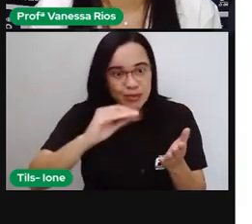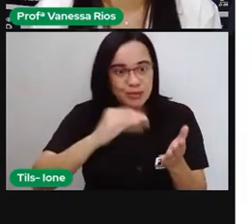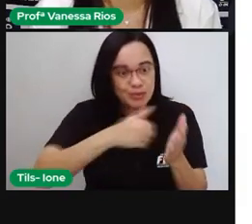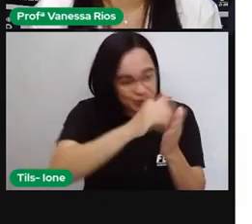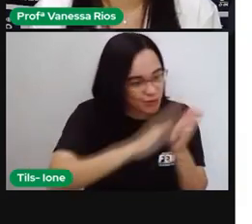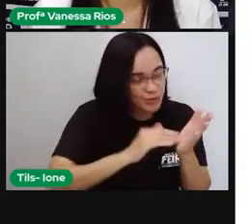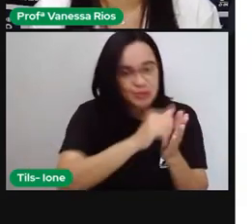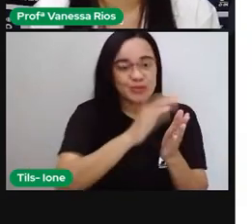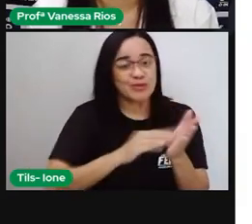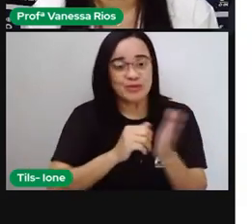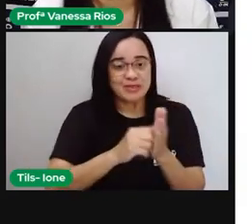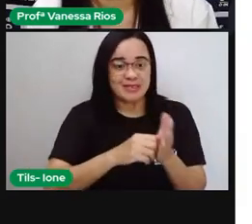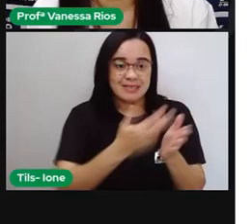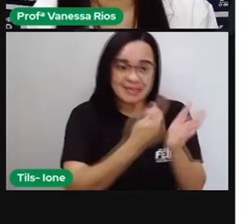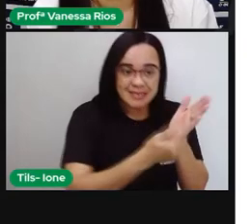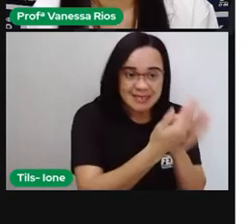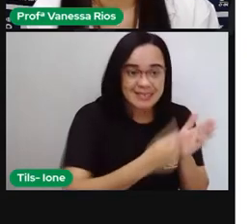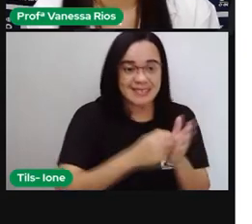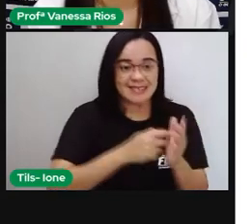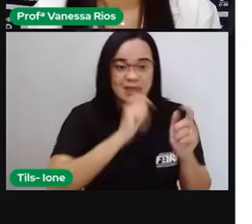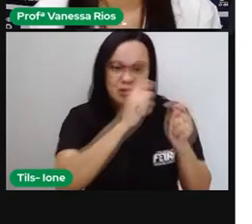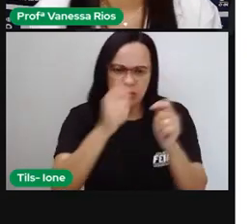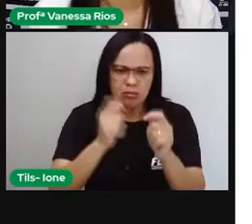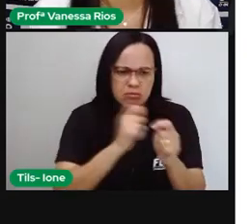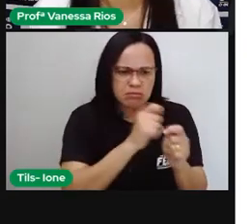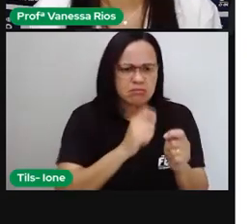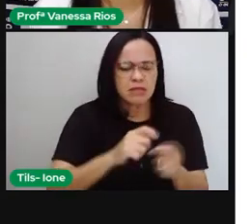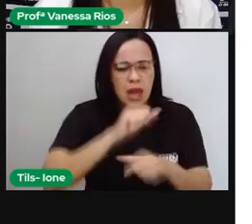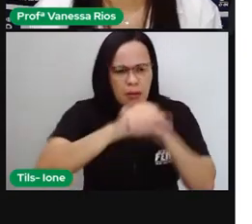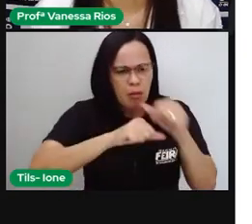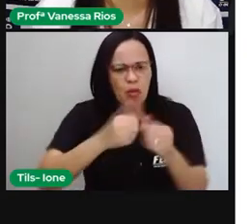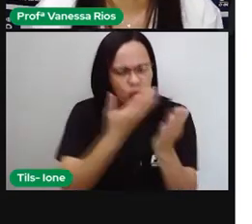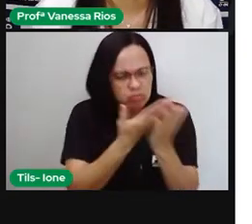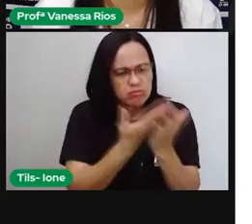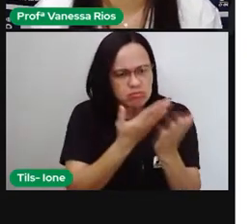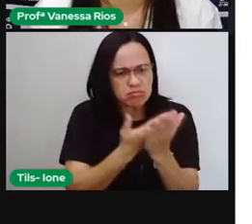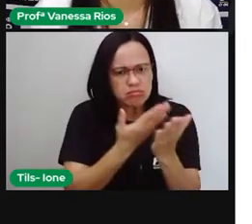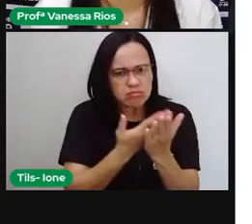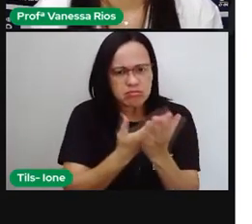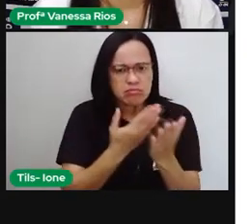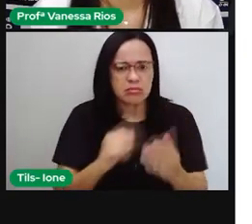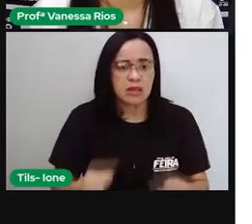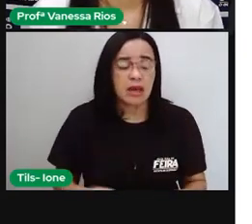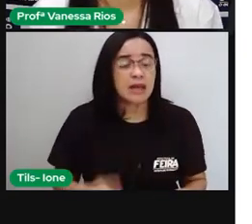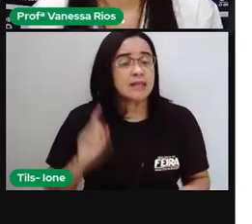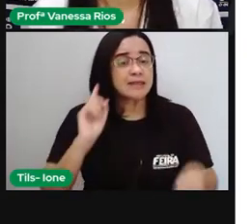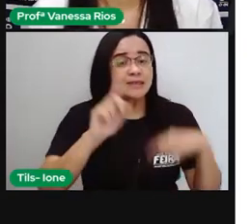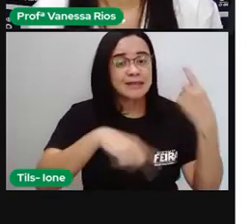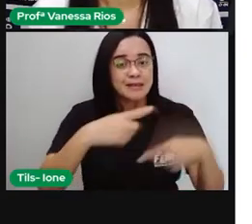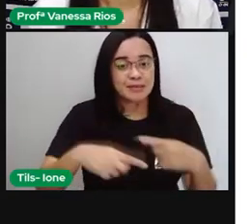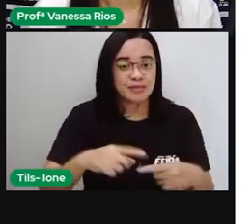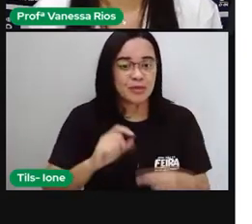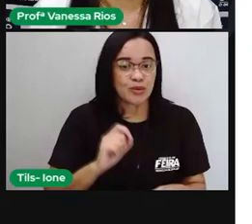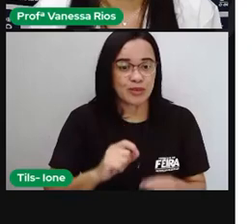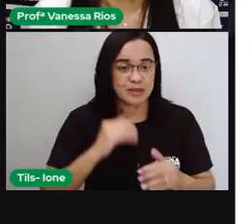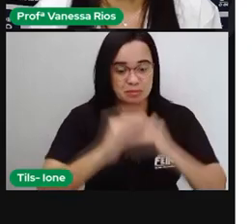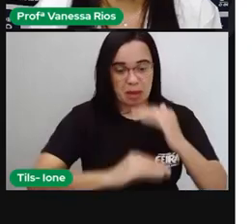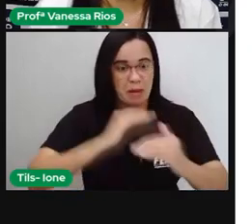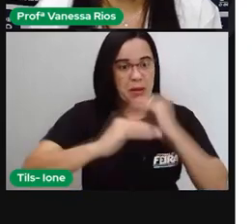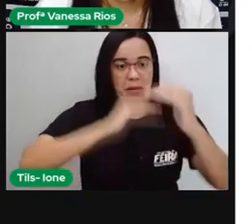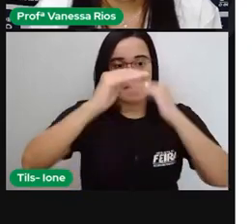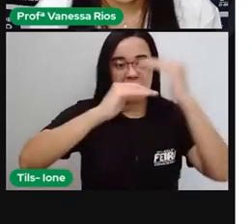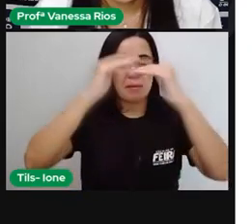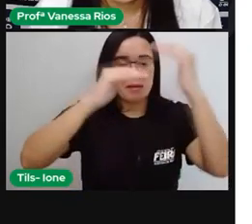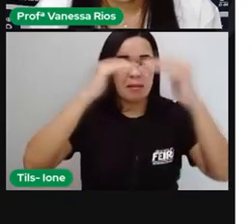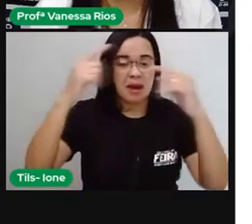desenvolver a sua sensibilidade. Então diante de todas as tendências, né, de como as obras de arte da época